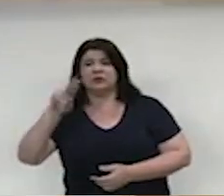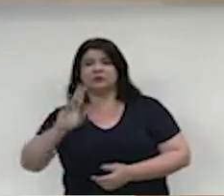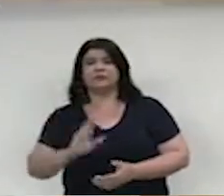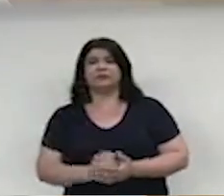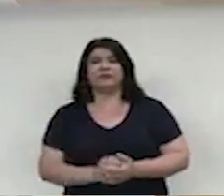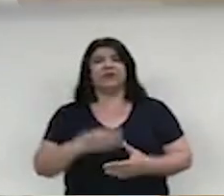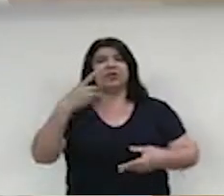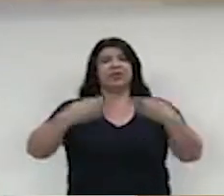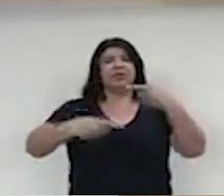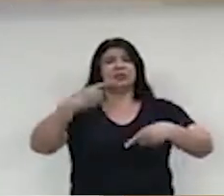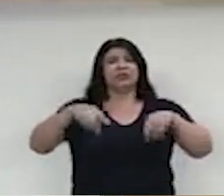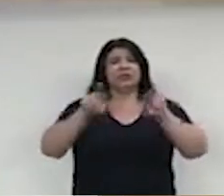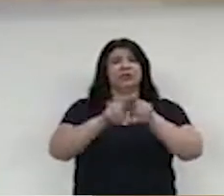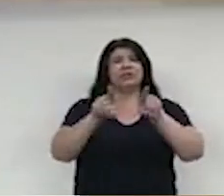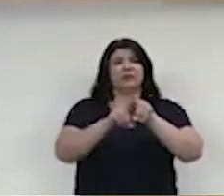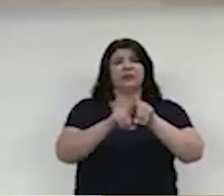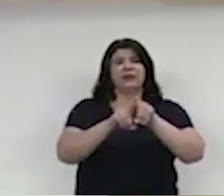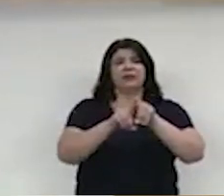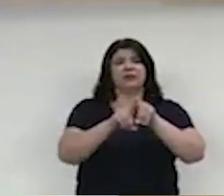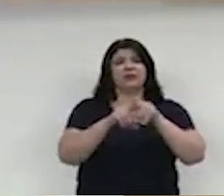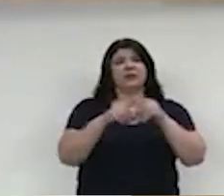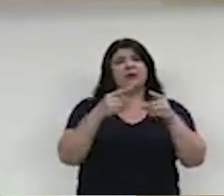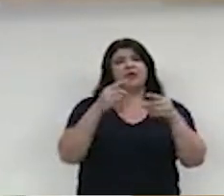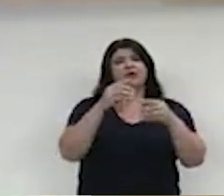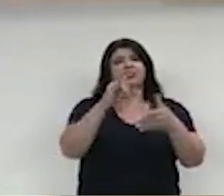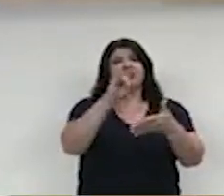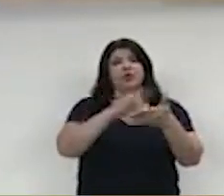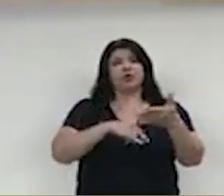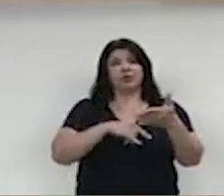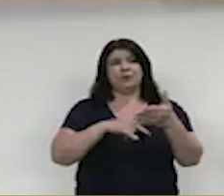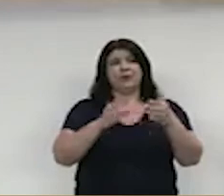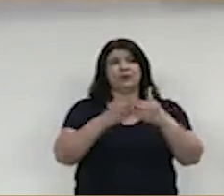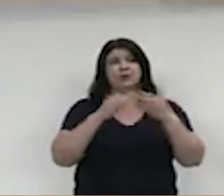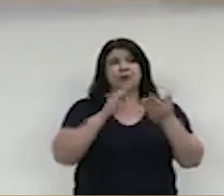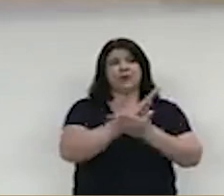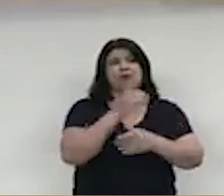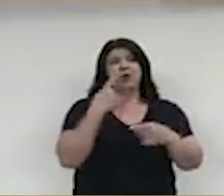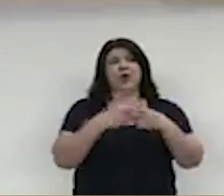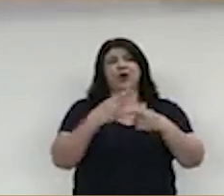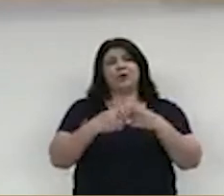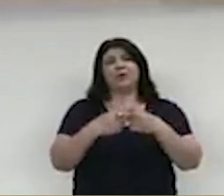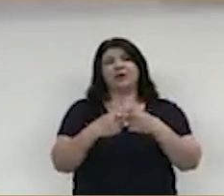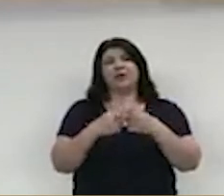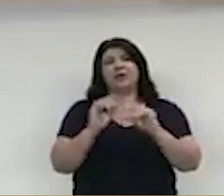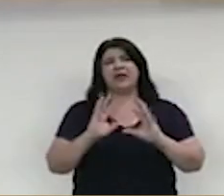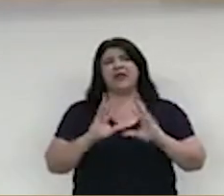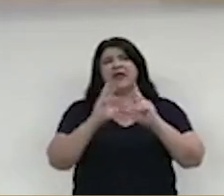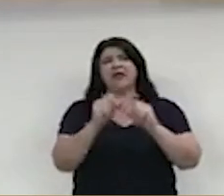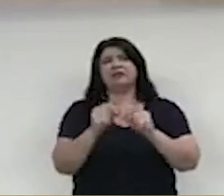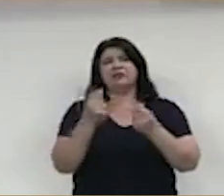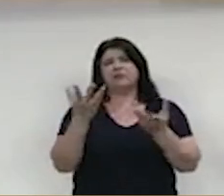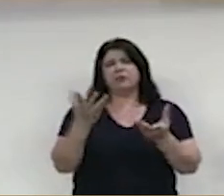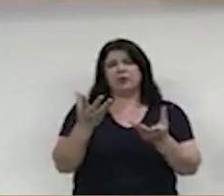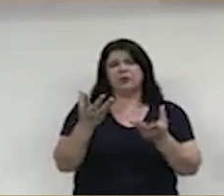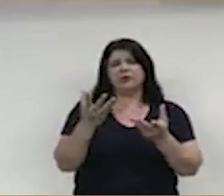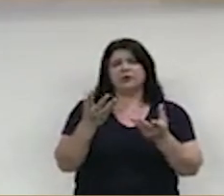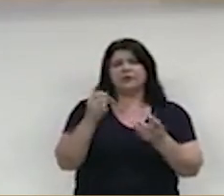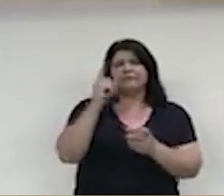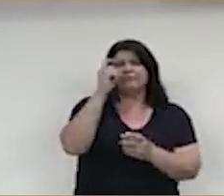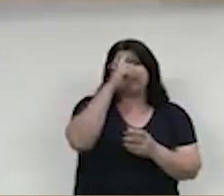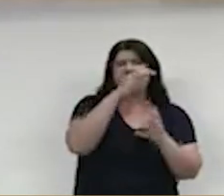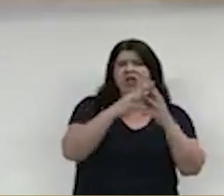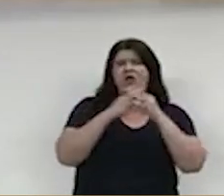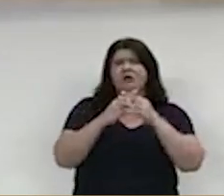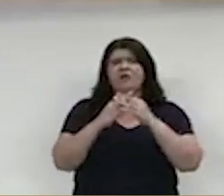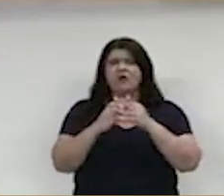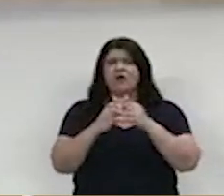requerimento, até pela complexidade das informações e os anexos que o colega vereador alega ter no documento.